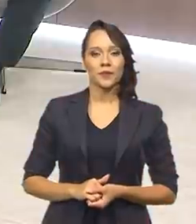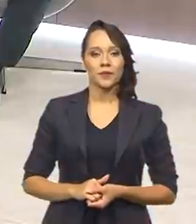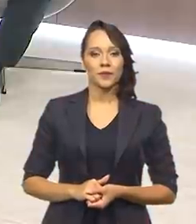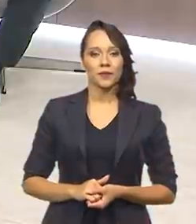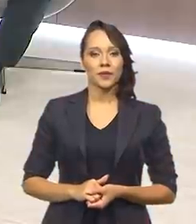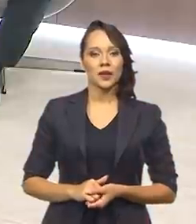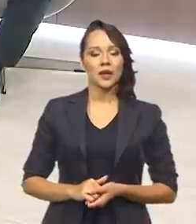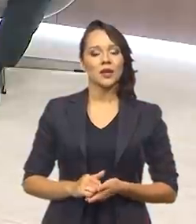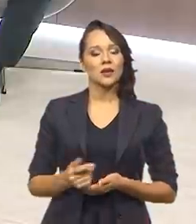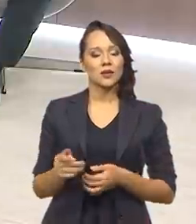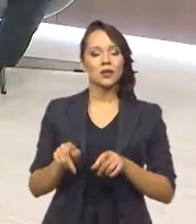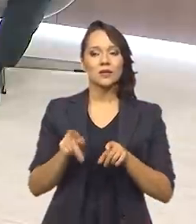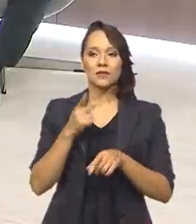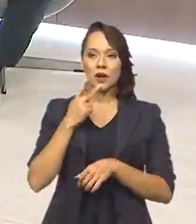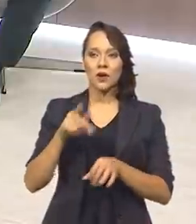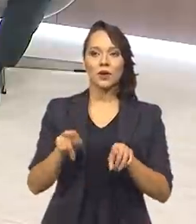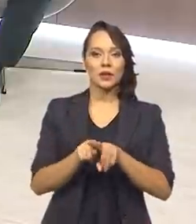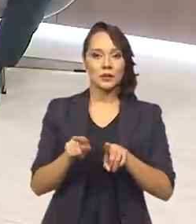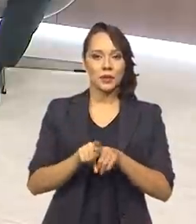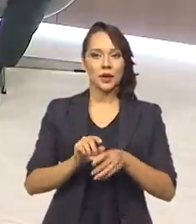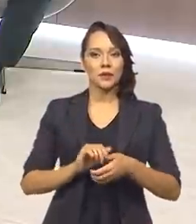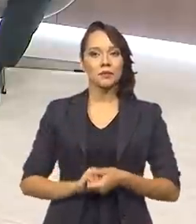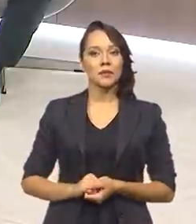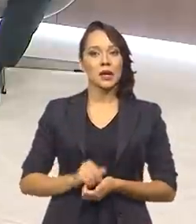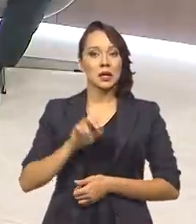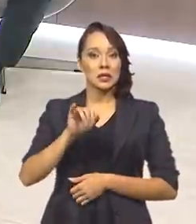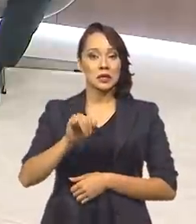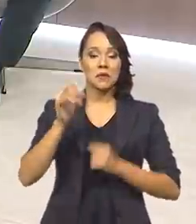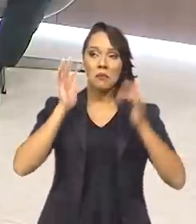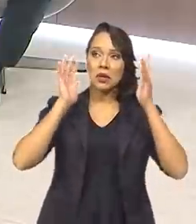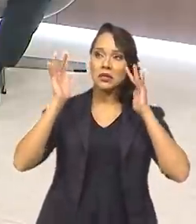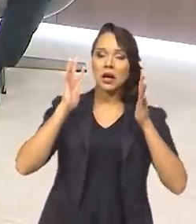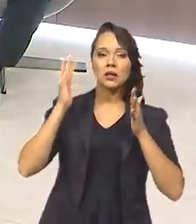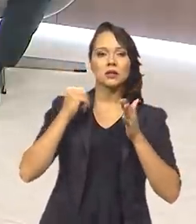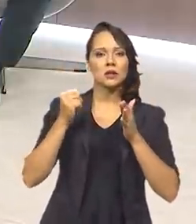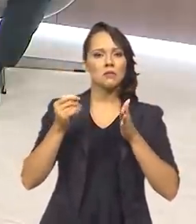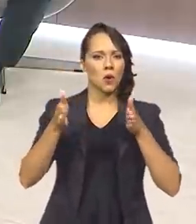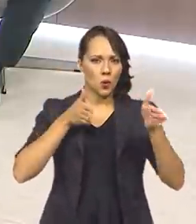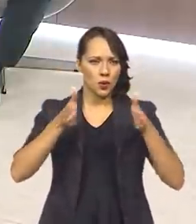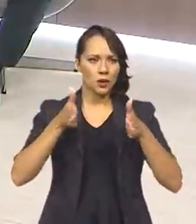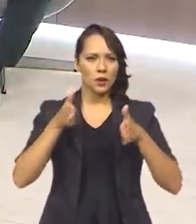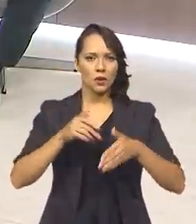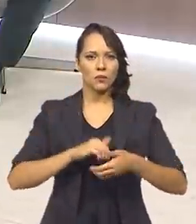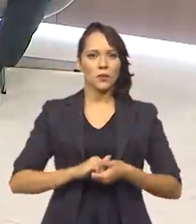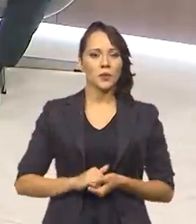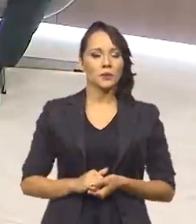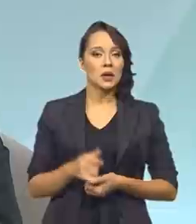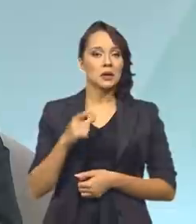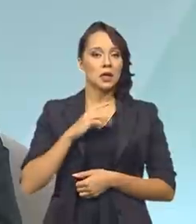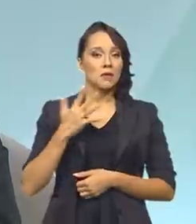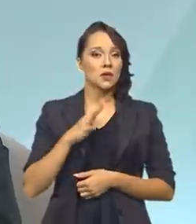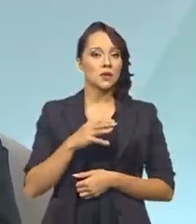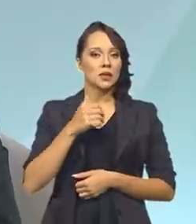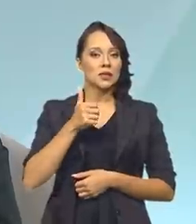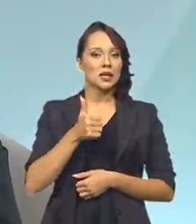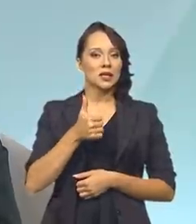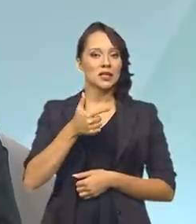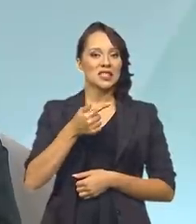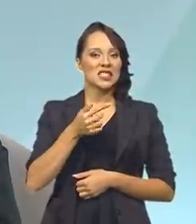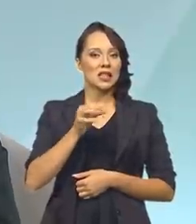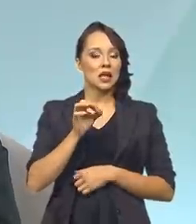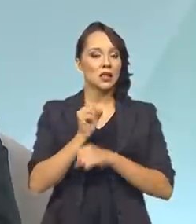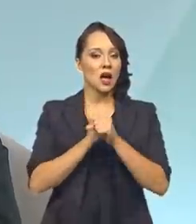Nós falamos que, se você pensar por um marco temporal, nós temos aproximadamente 170